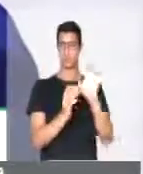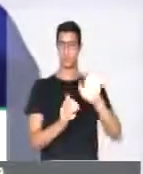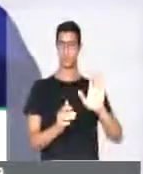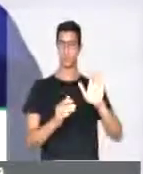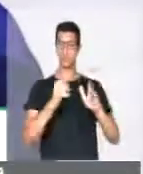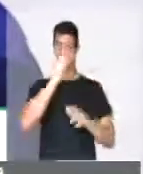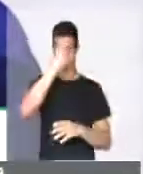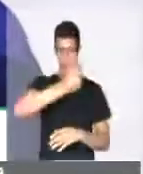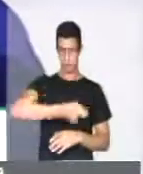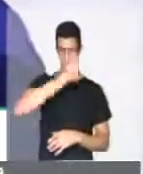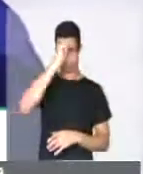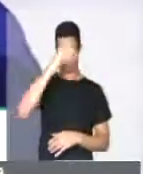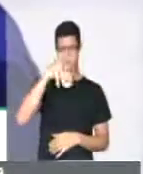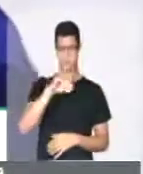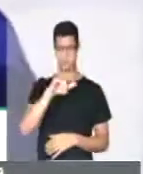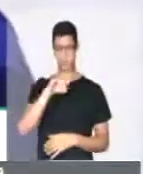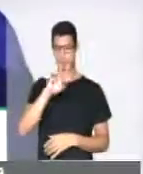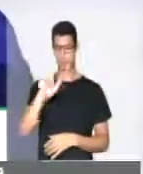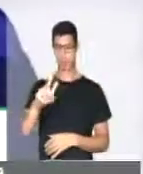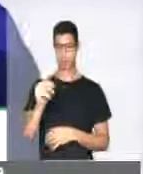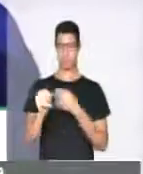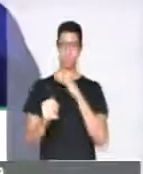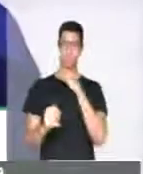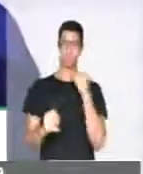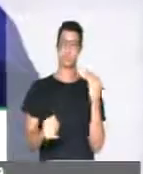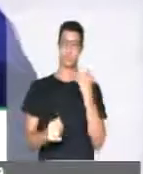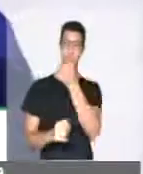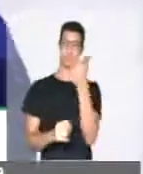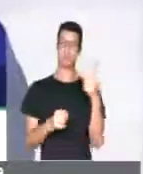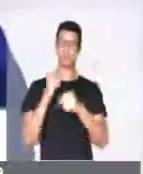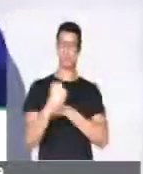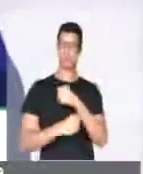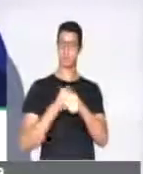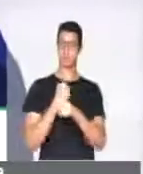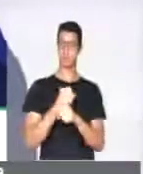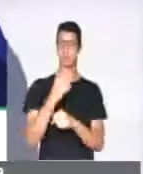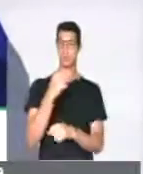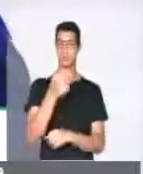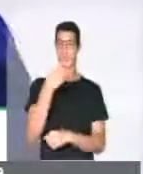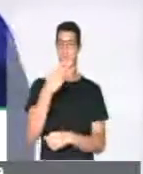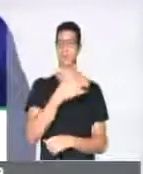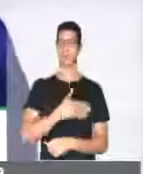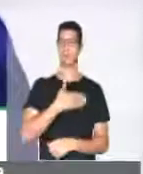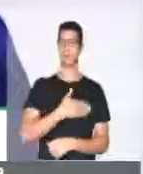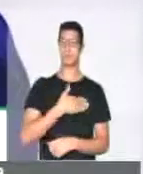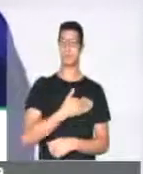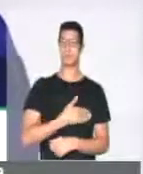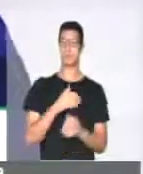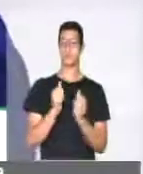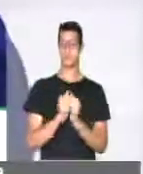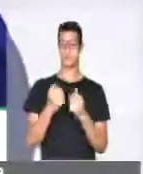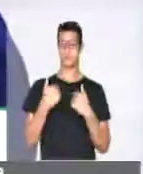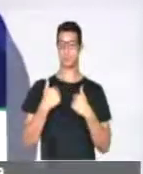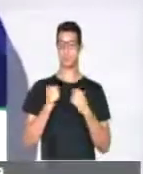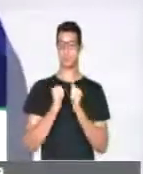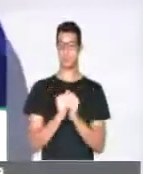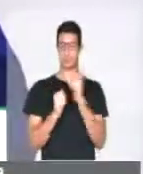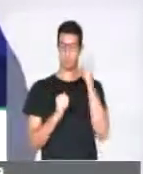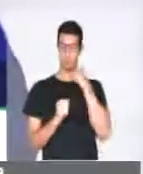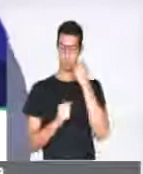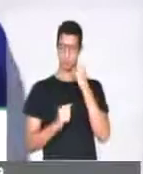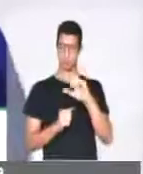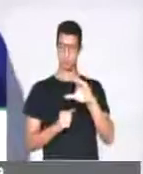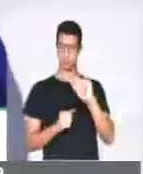homenageamos Miguel Arraes, falecido há 12 anos em 13 de agosto, com quem eu e o senador